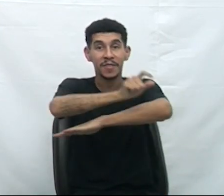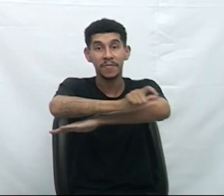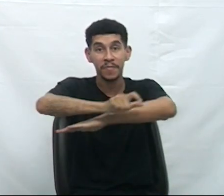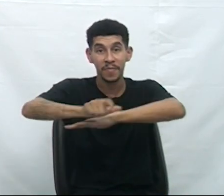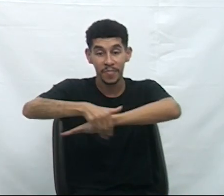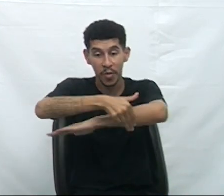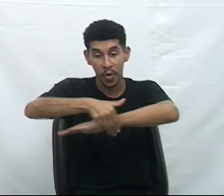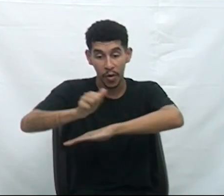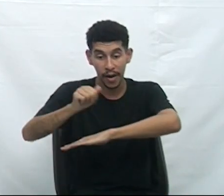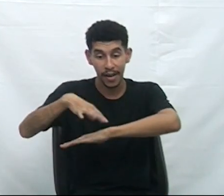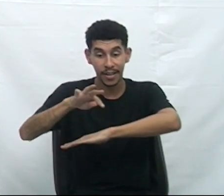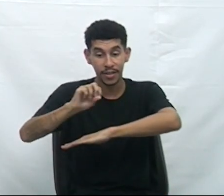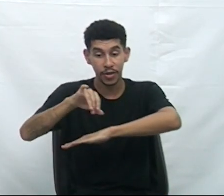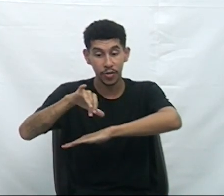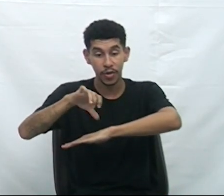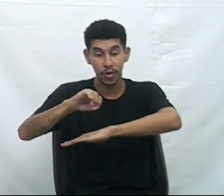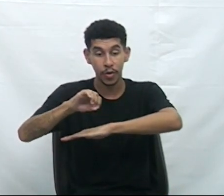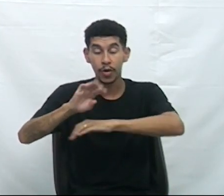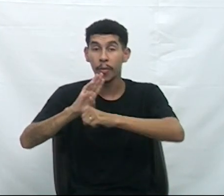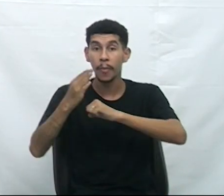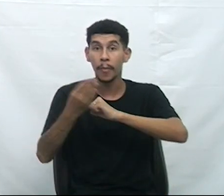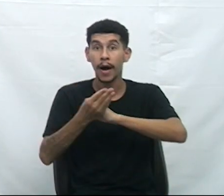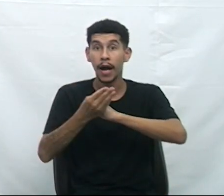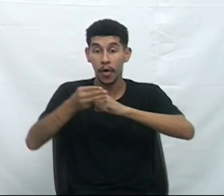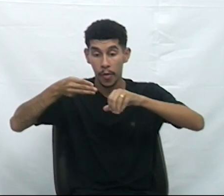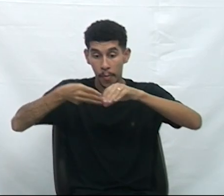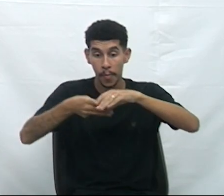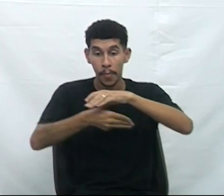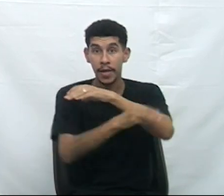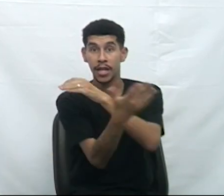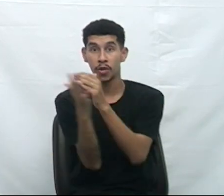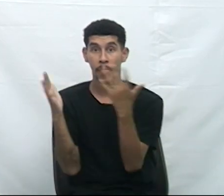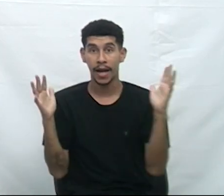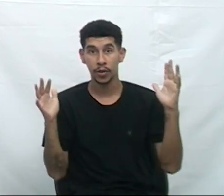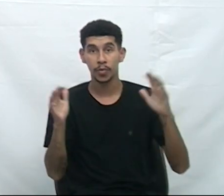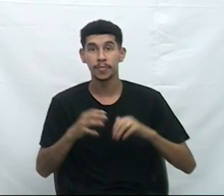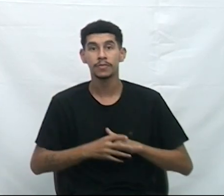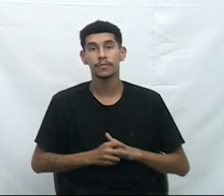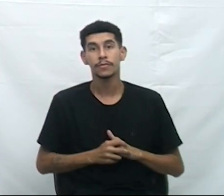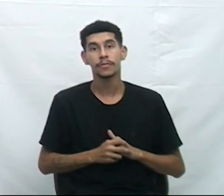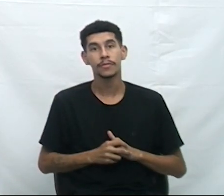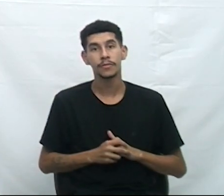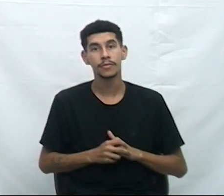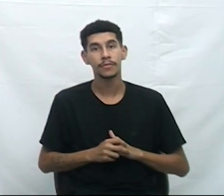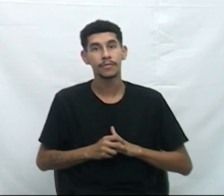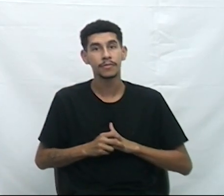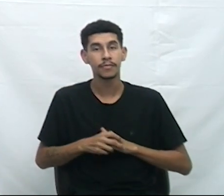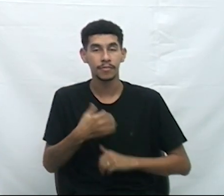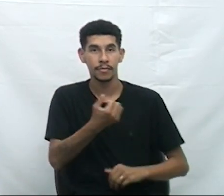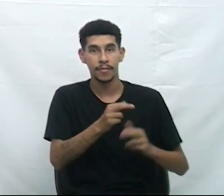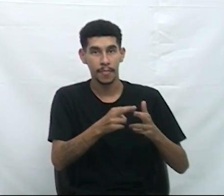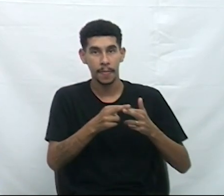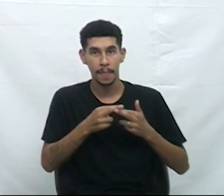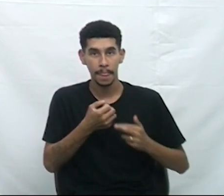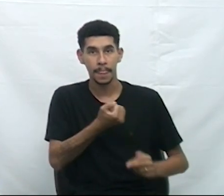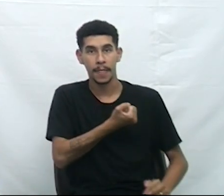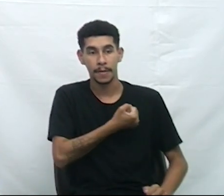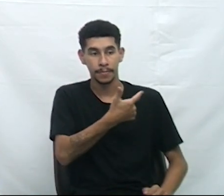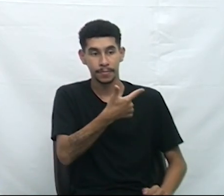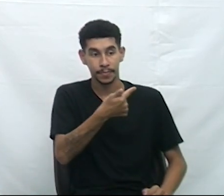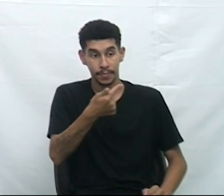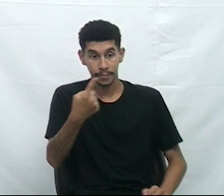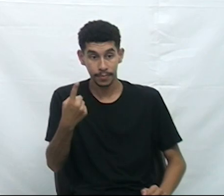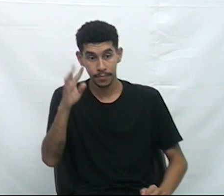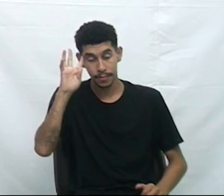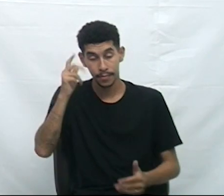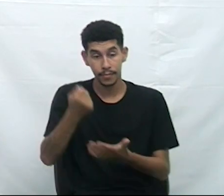Rua Antônio Sartor, bairro Mina do Mato. Requerimento número 281, de 2024, autora vereadora